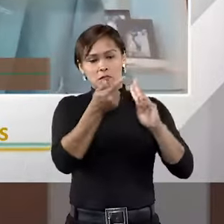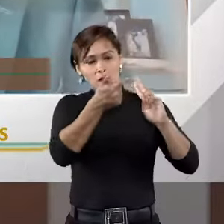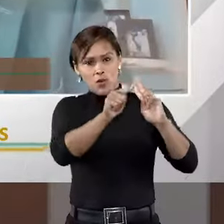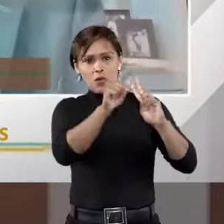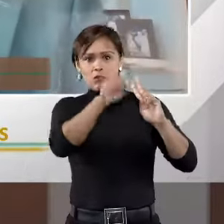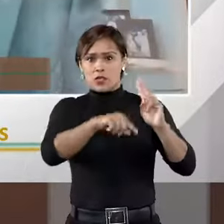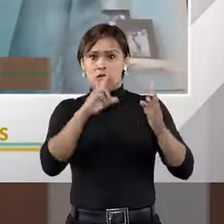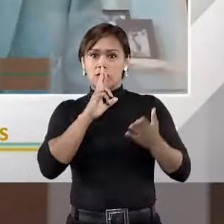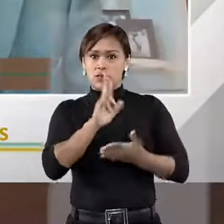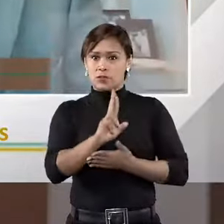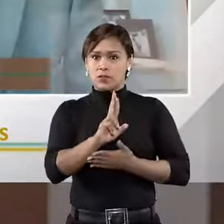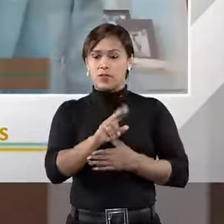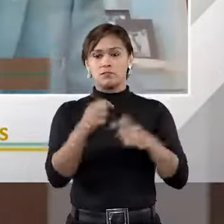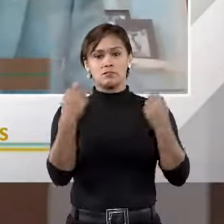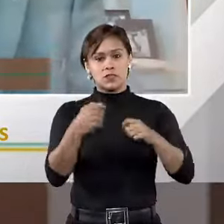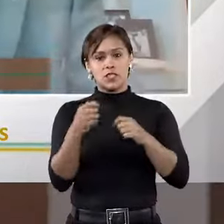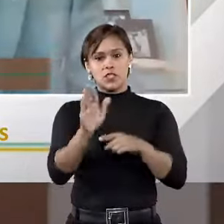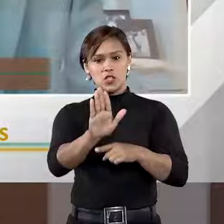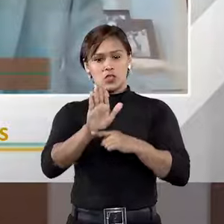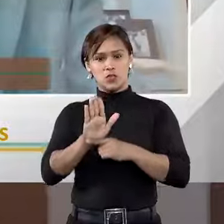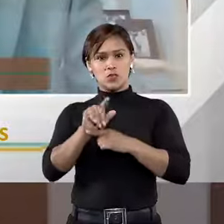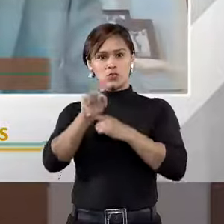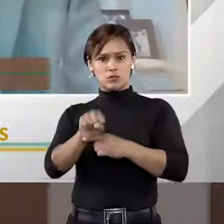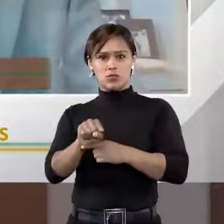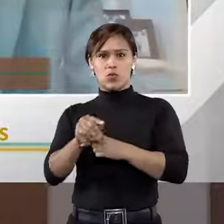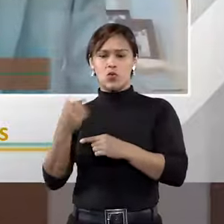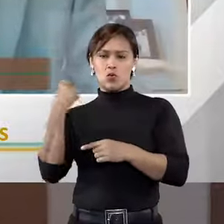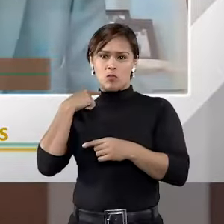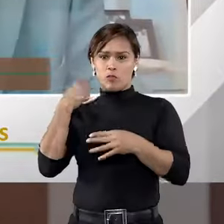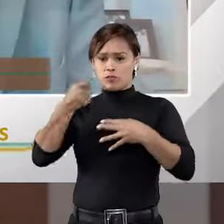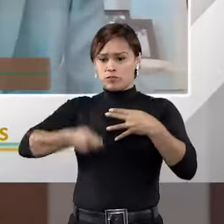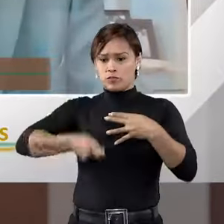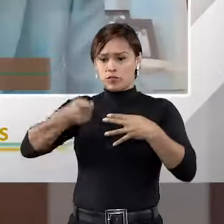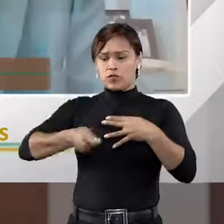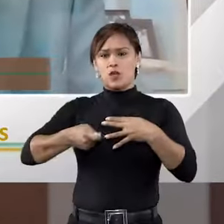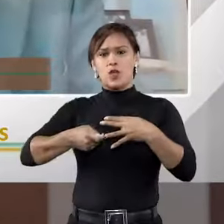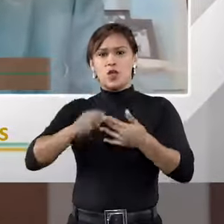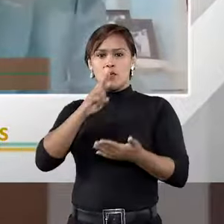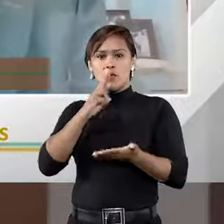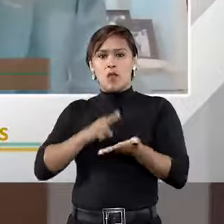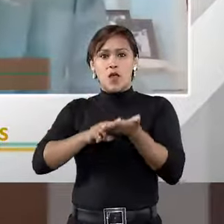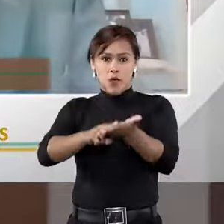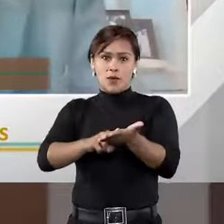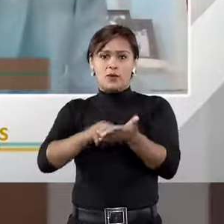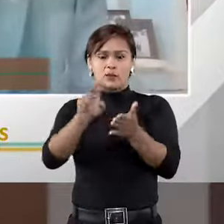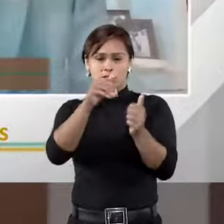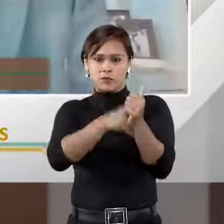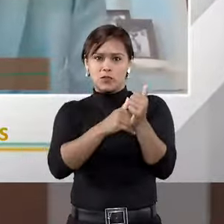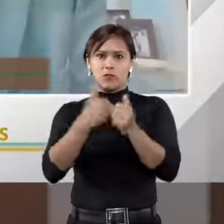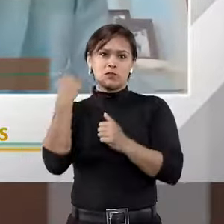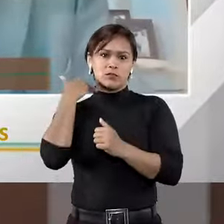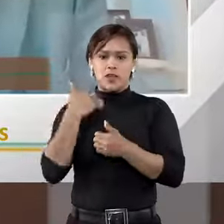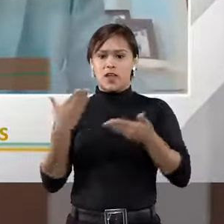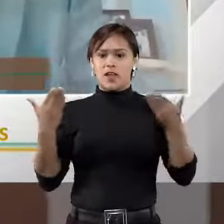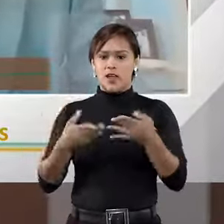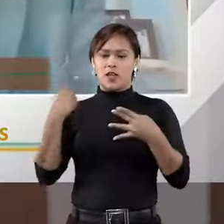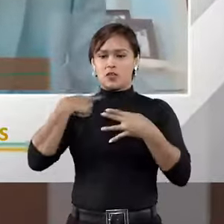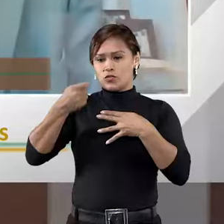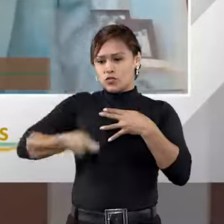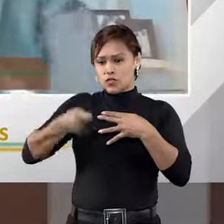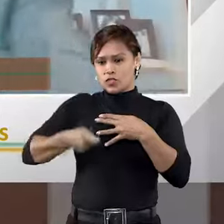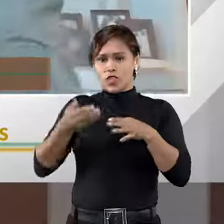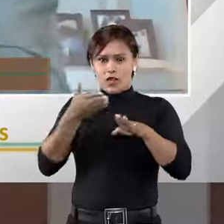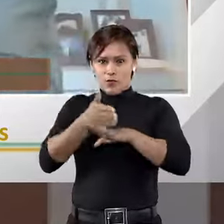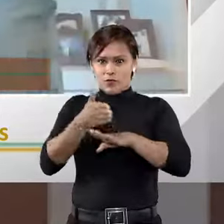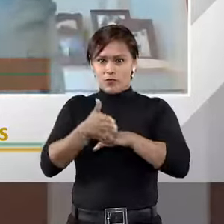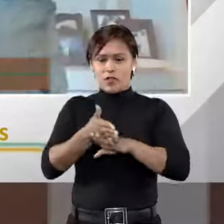qual ela foi decretada, preciso da sua intervenção, portanto, de uma ordem estatal sua para o banco entregar. E é só nesse momento que o judiciário vai lá